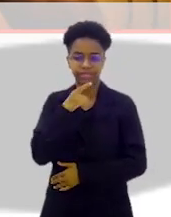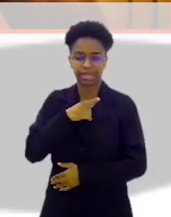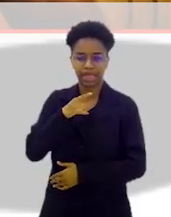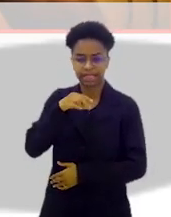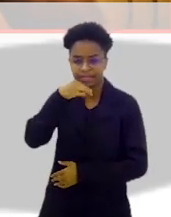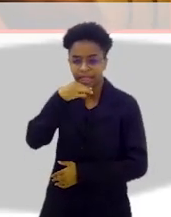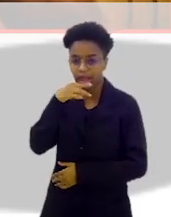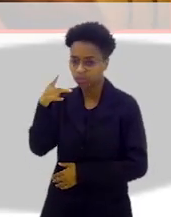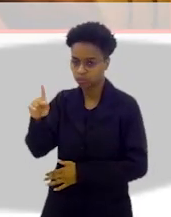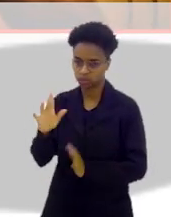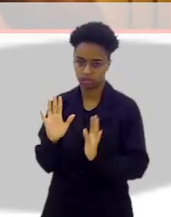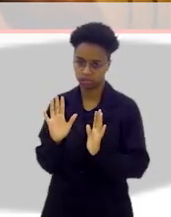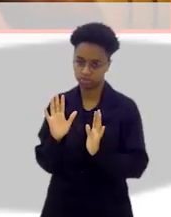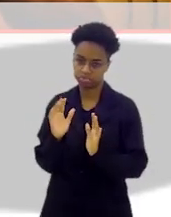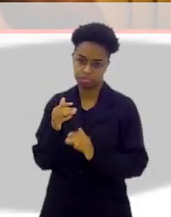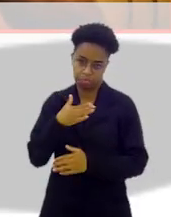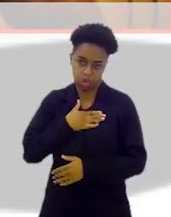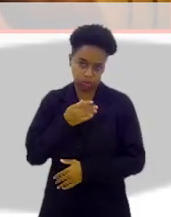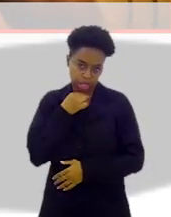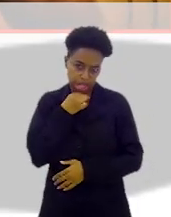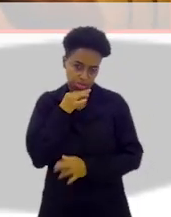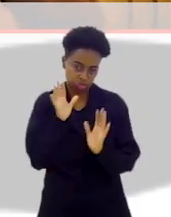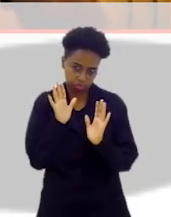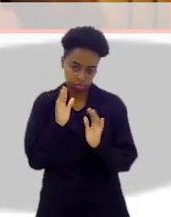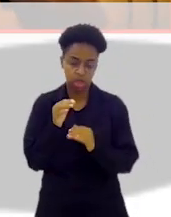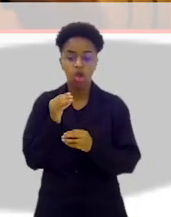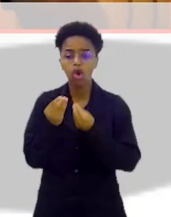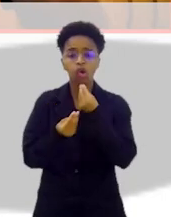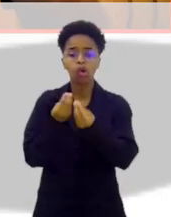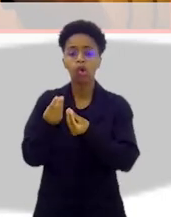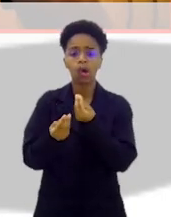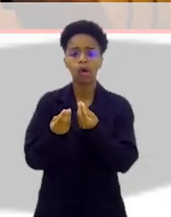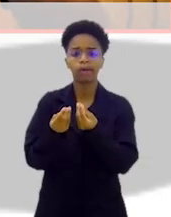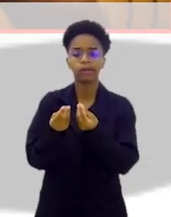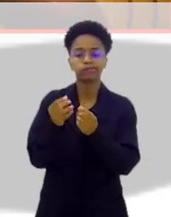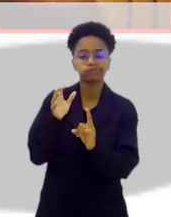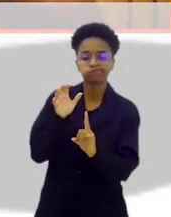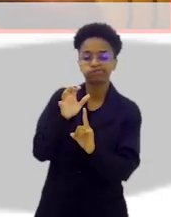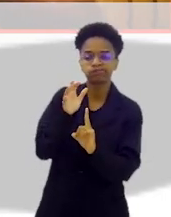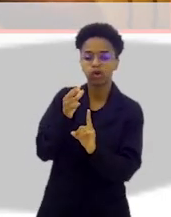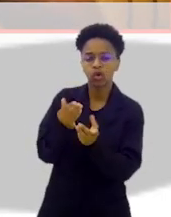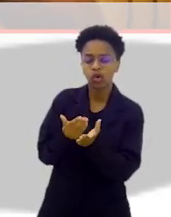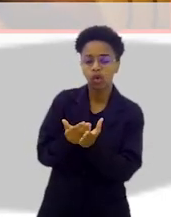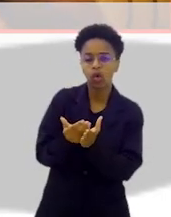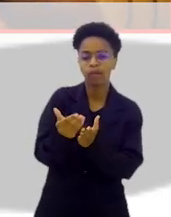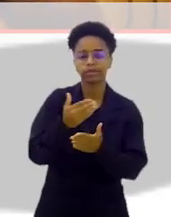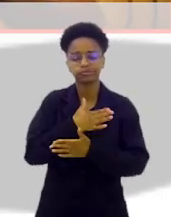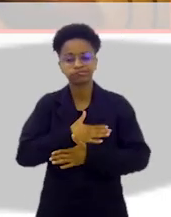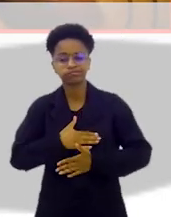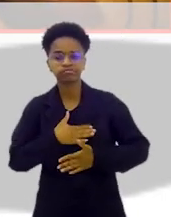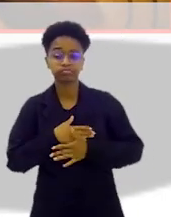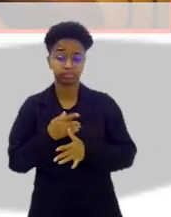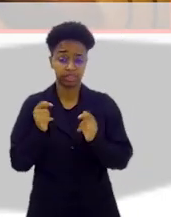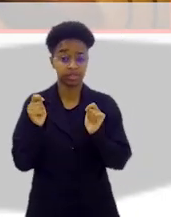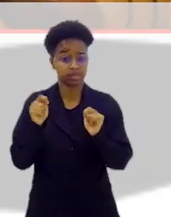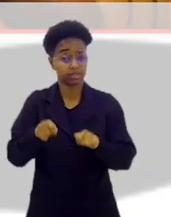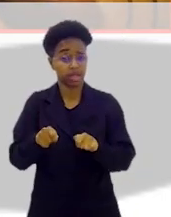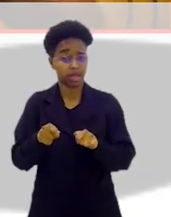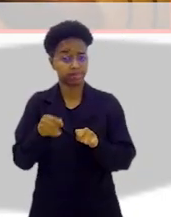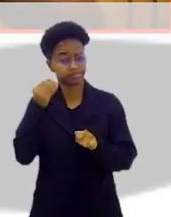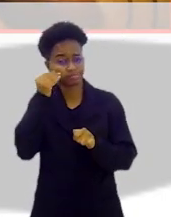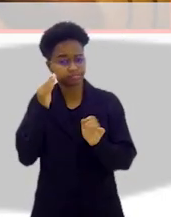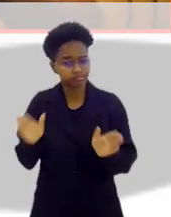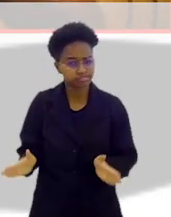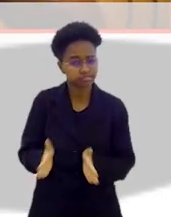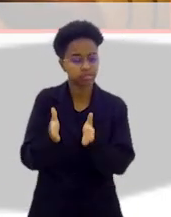uma situação de uma criança, um neto seu, um neto meu. Como que nós poderíamos introduzir isso de forma prazível para que